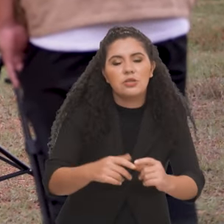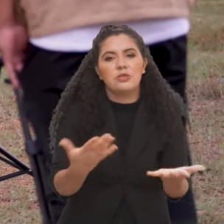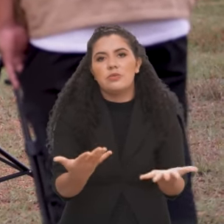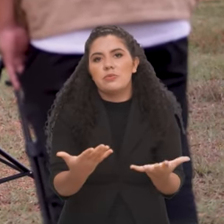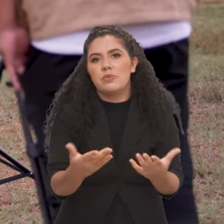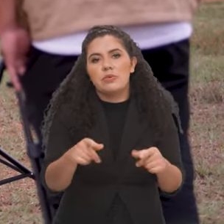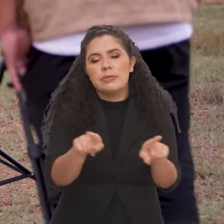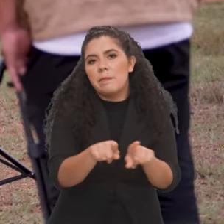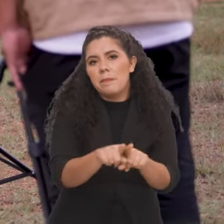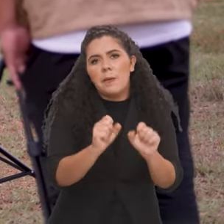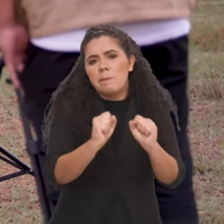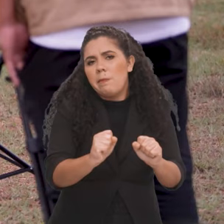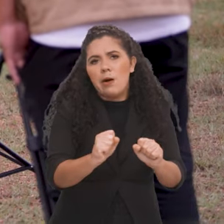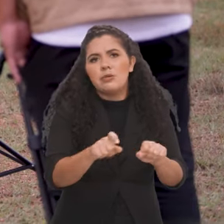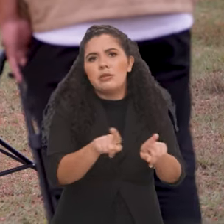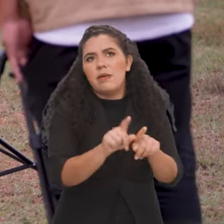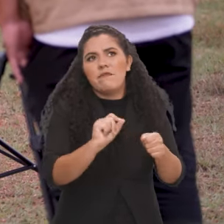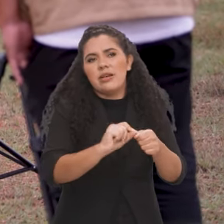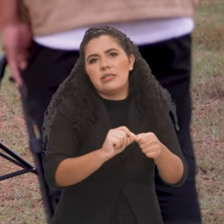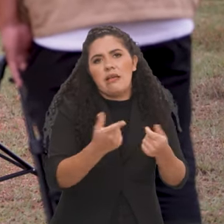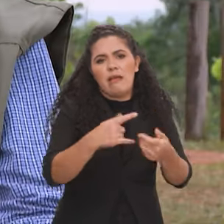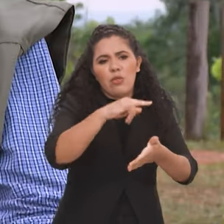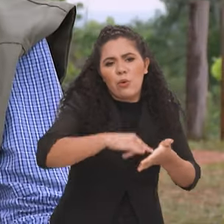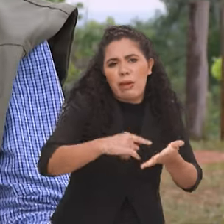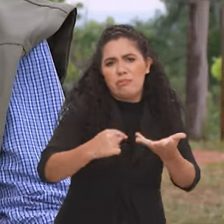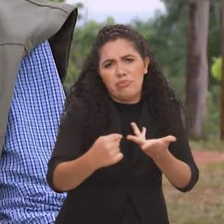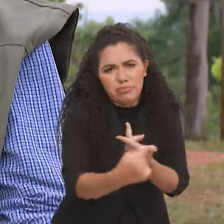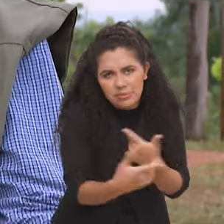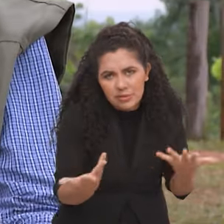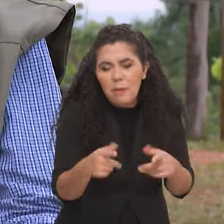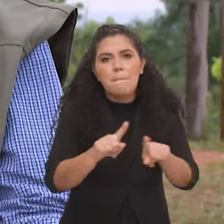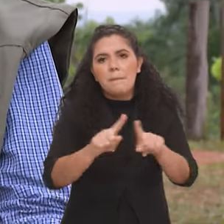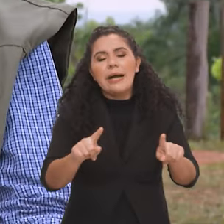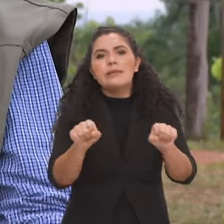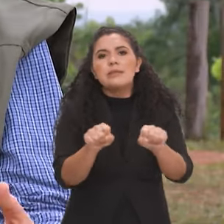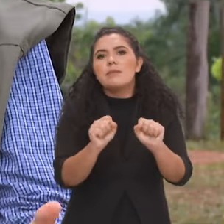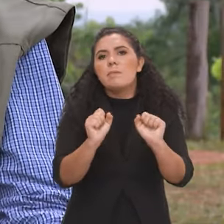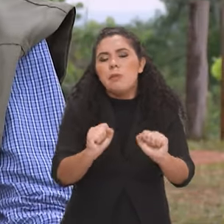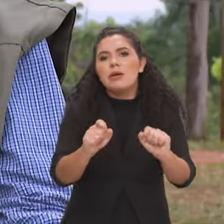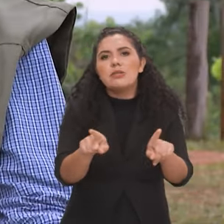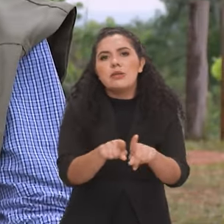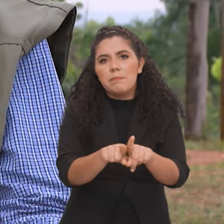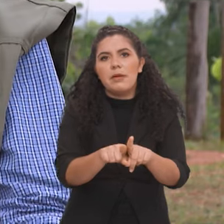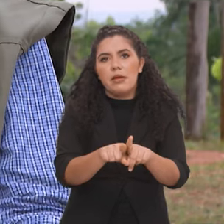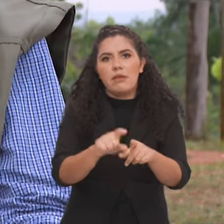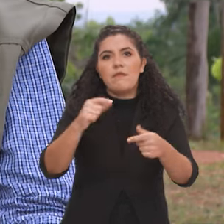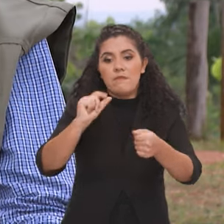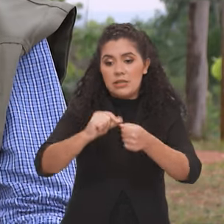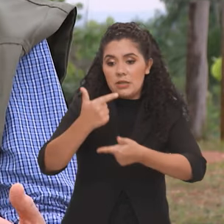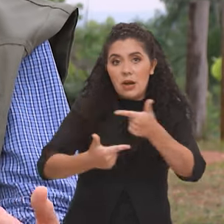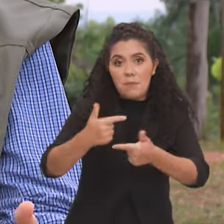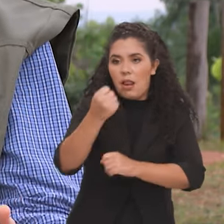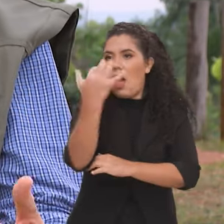trabalho típico de escritório, por assim dizer. Mas pode ser também um trabalho aqui na natureza, como nós estamos